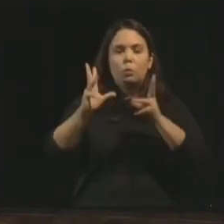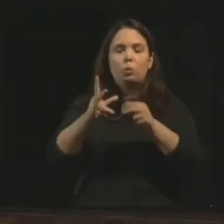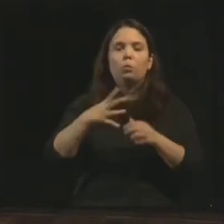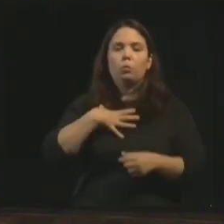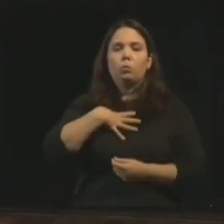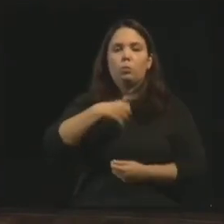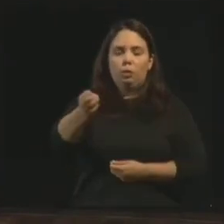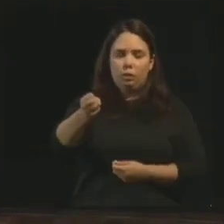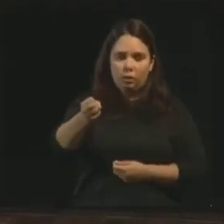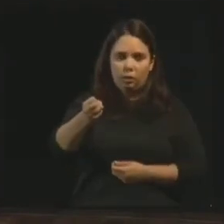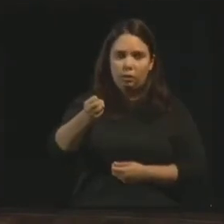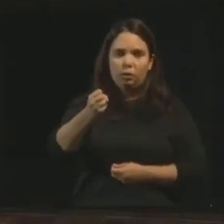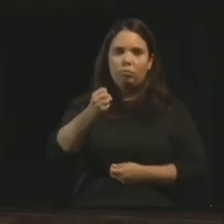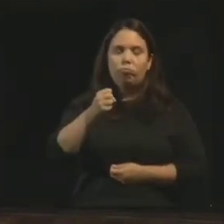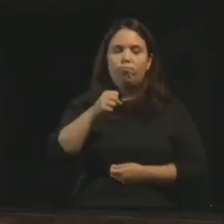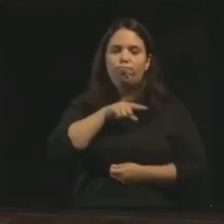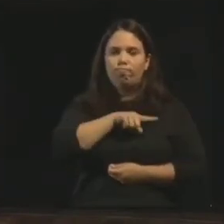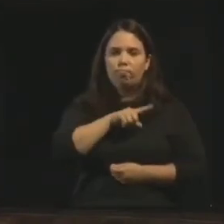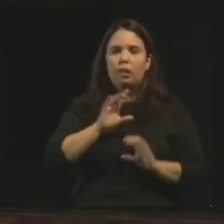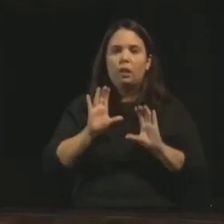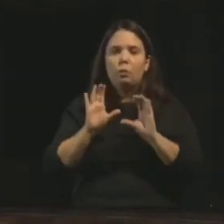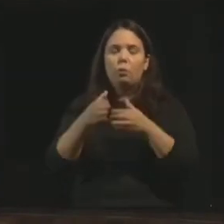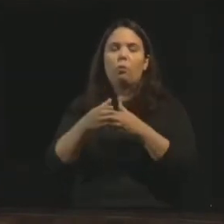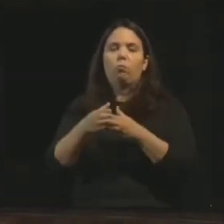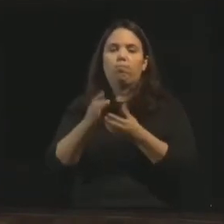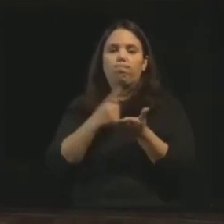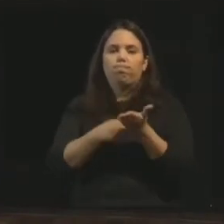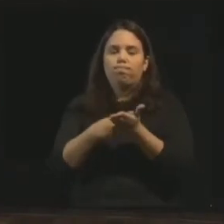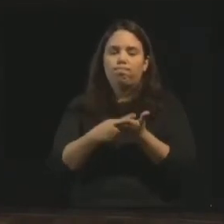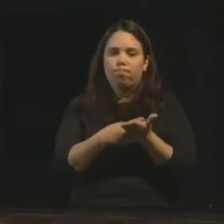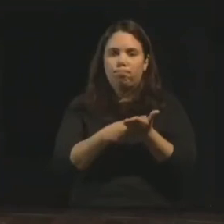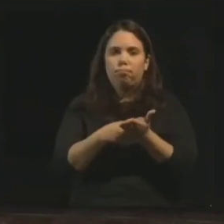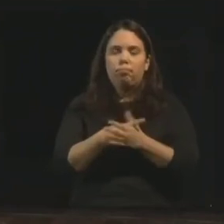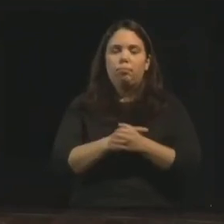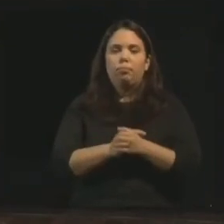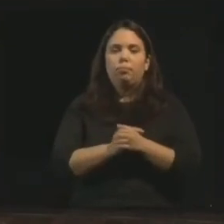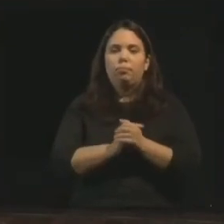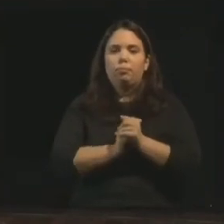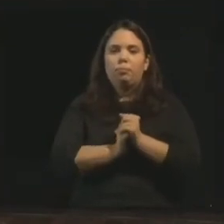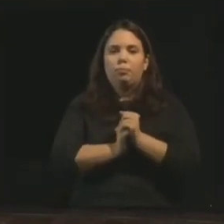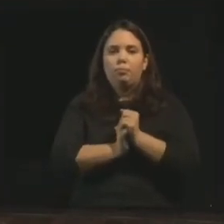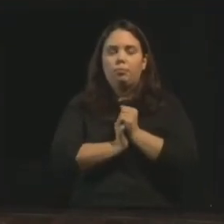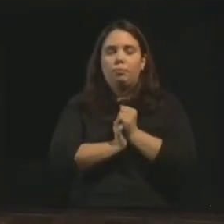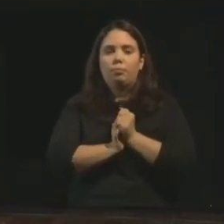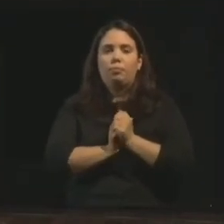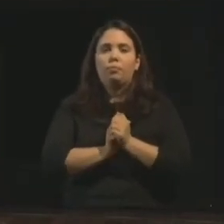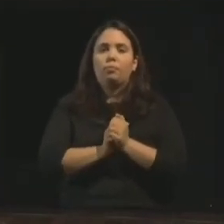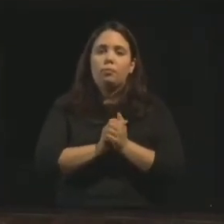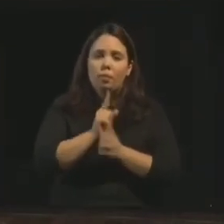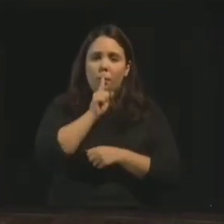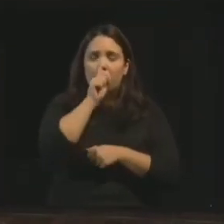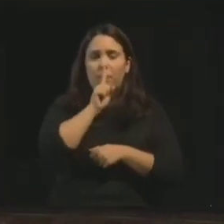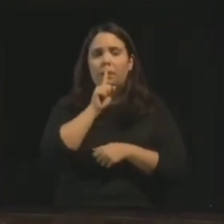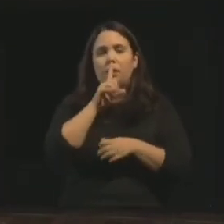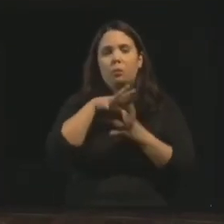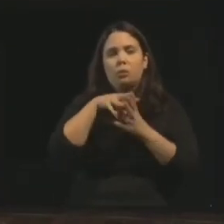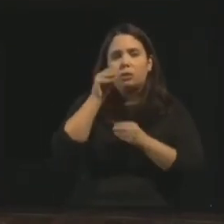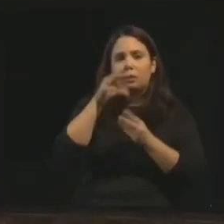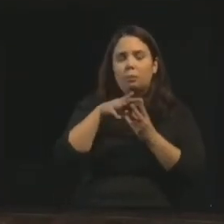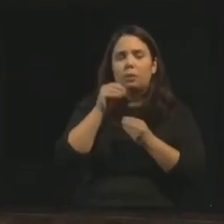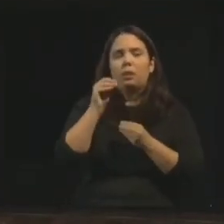que coisa triste, não é? A dos profecias mais, eu já citei, então, o perigo dos espíritos pseudo